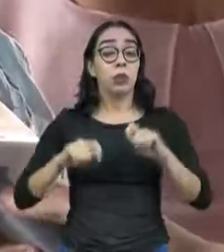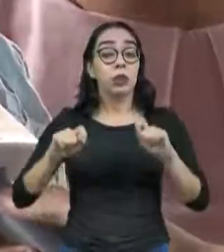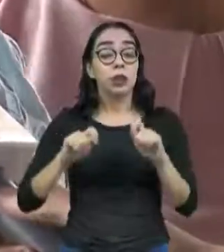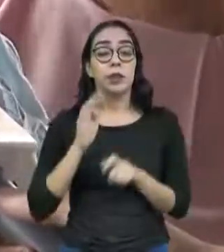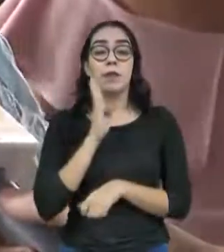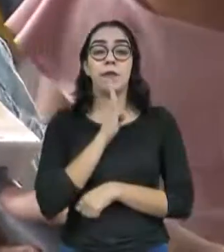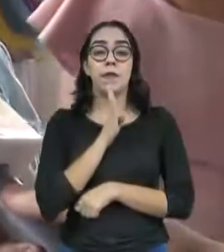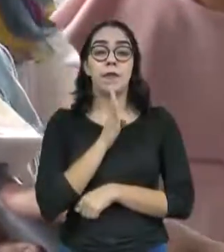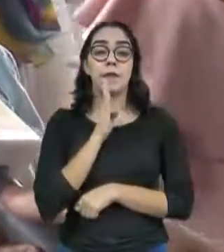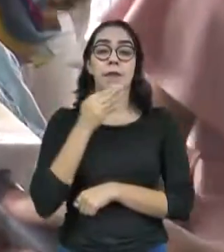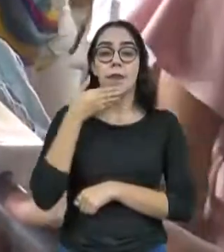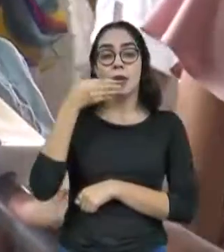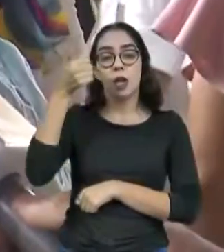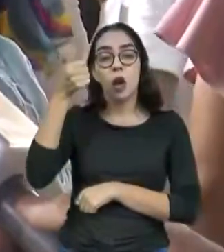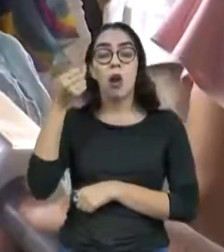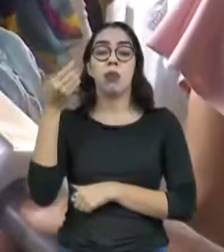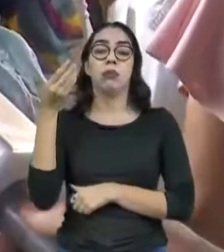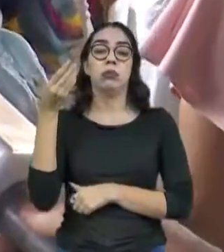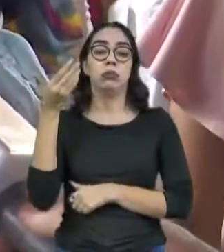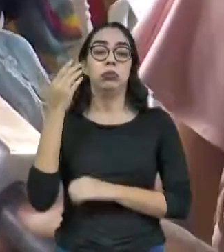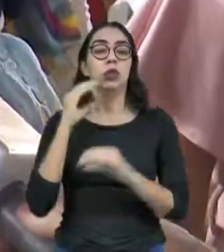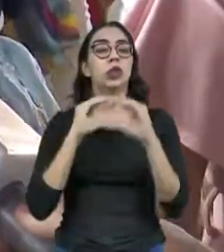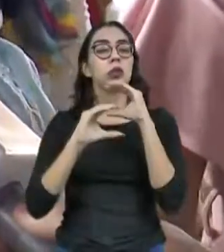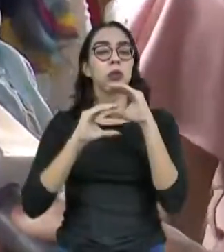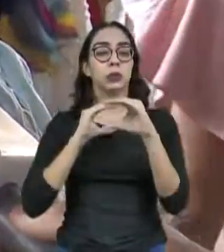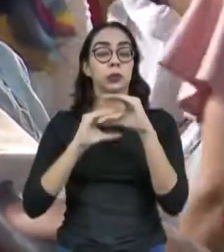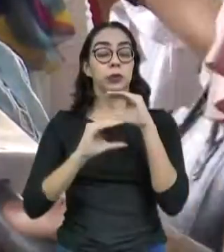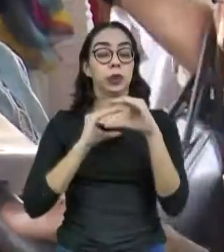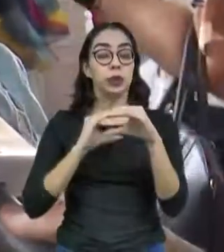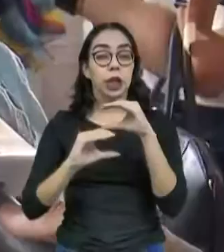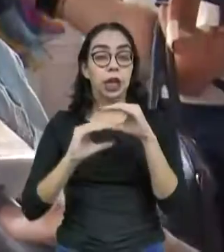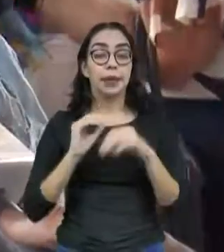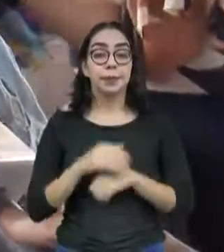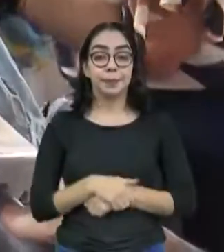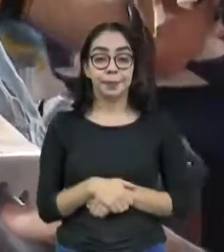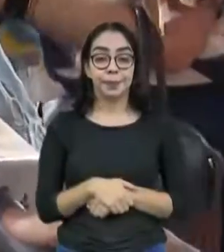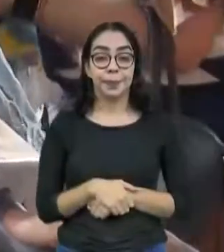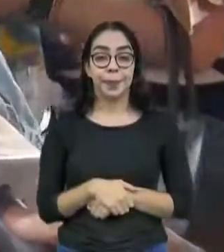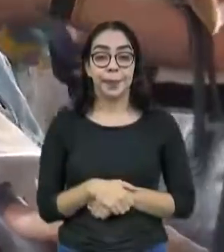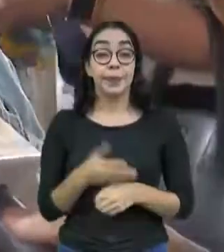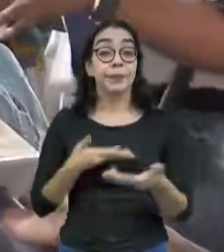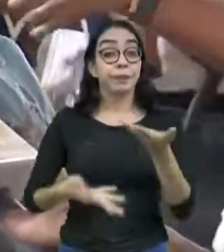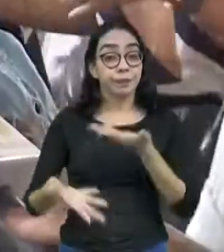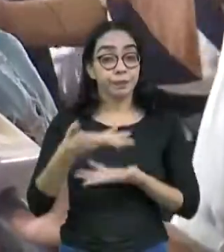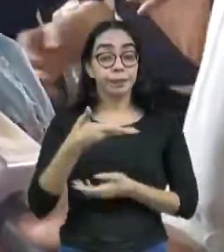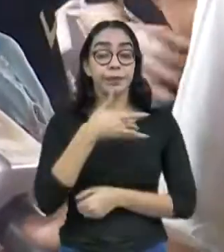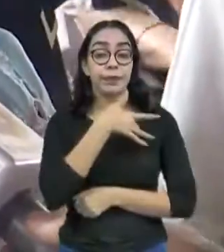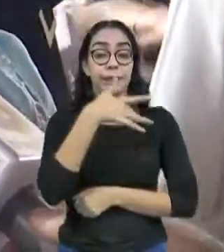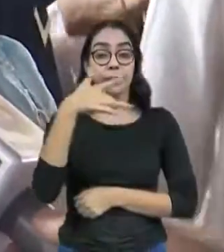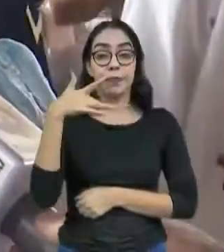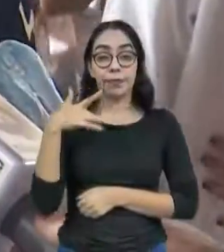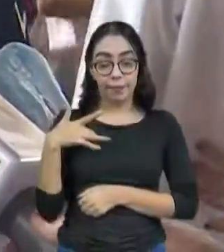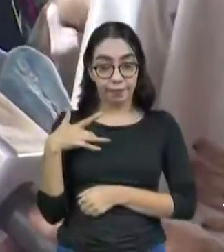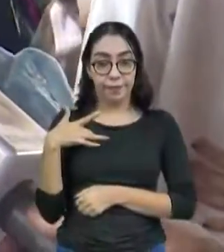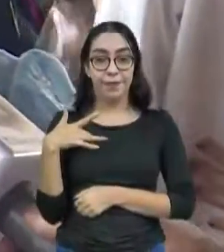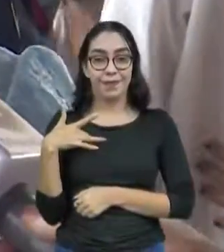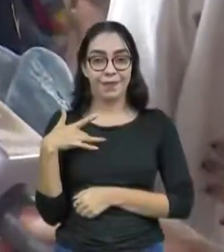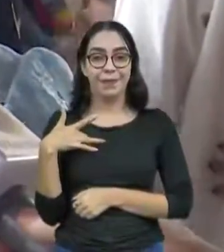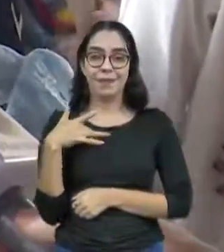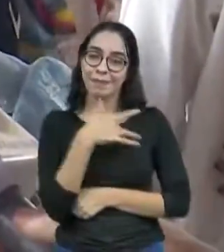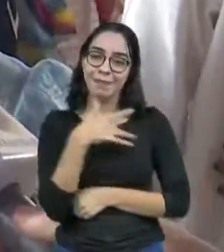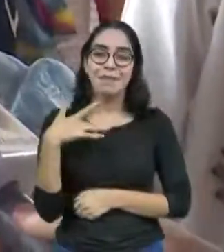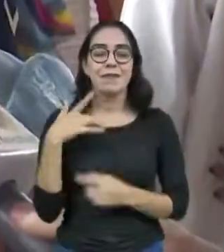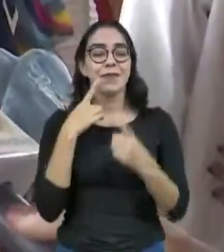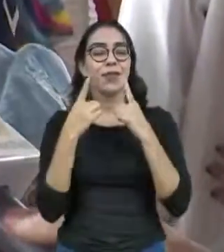mais, de ouvir os outros, de ter uma relação mais saudável, mais dialógica, usando o